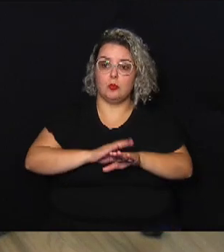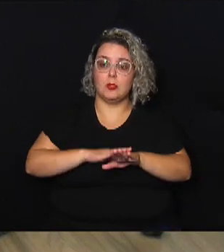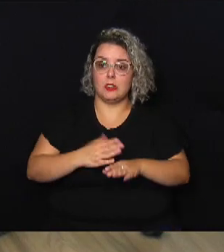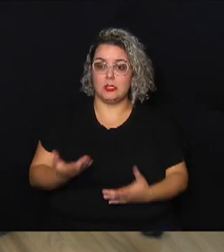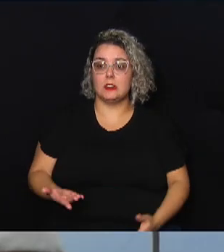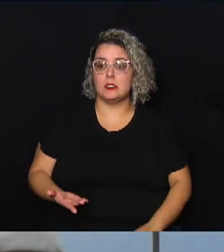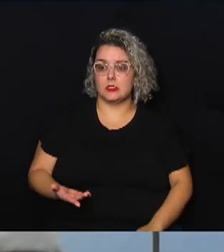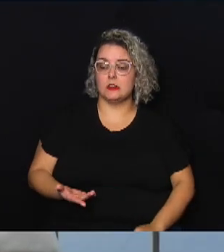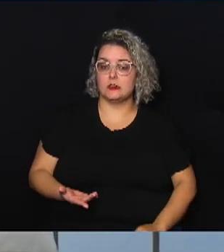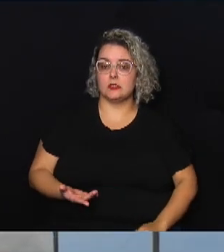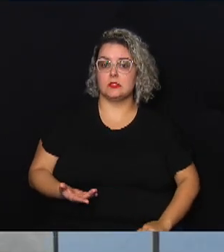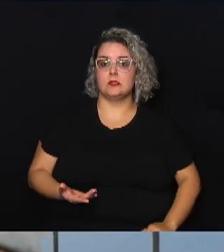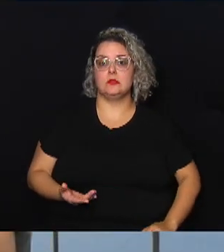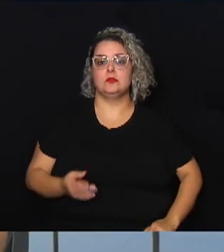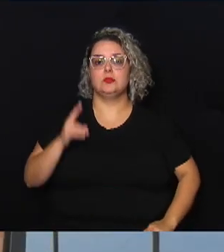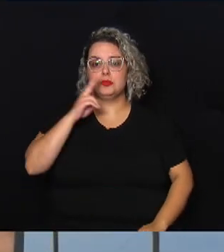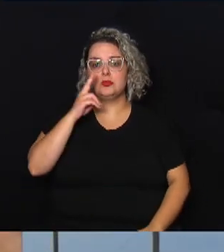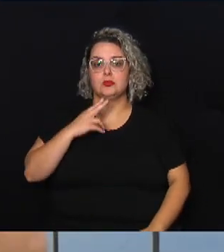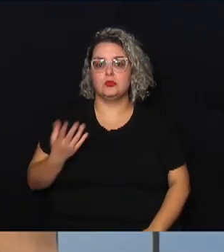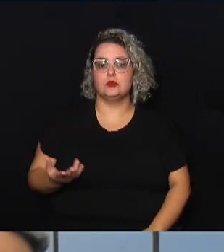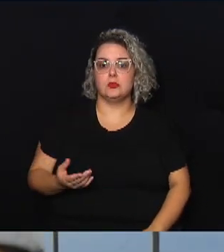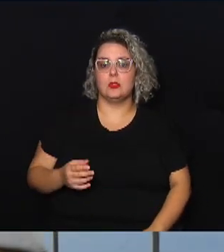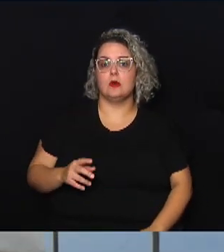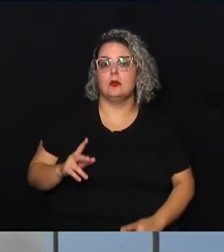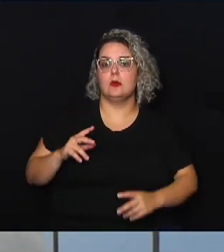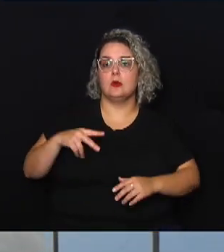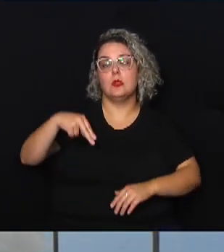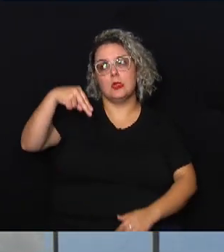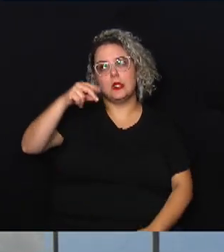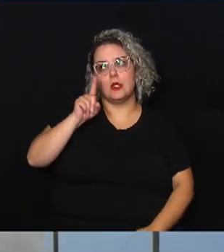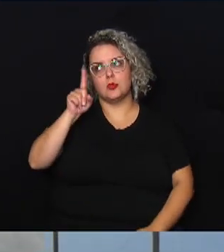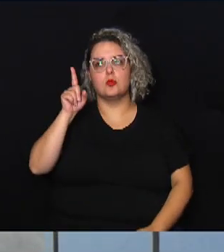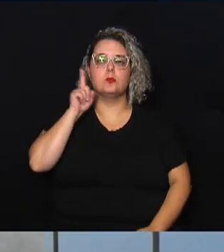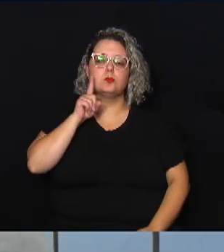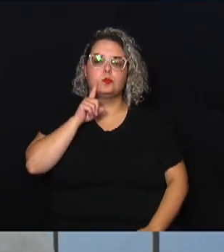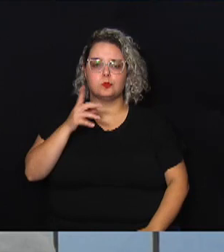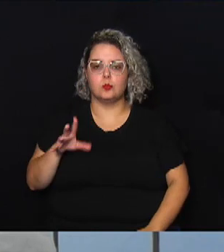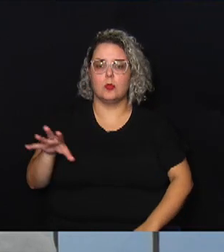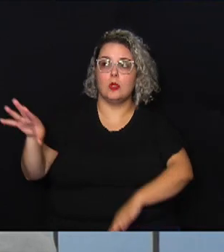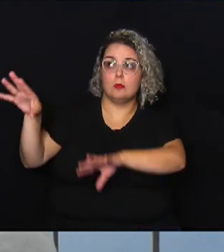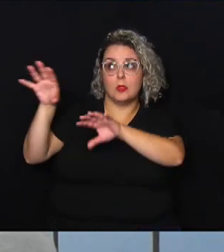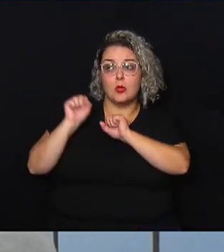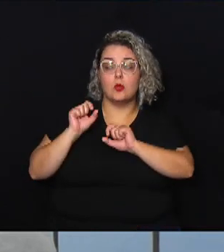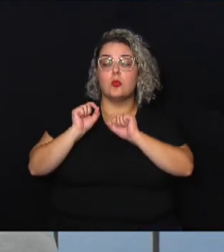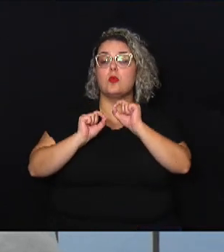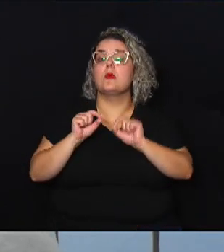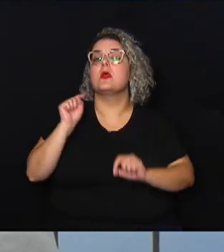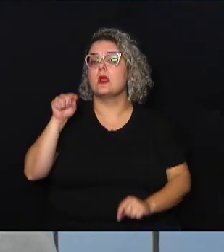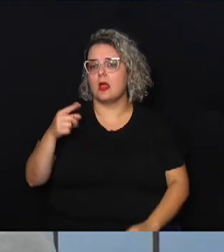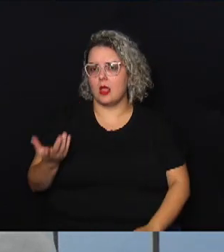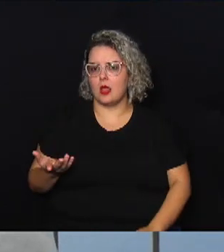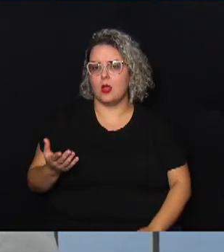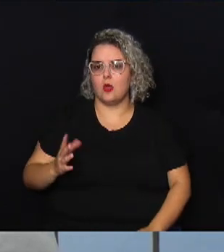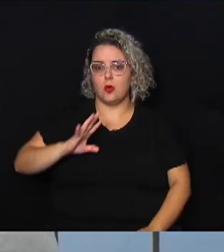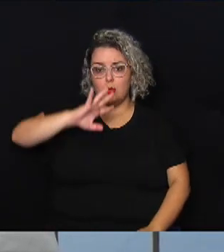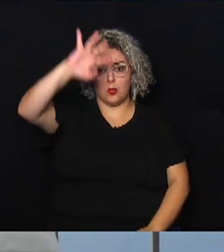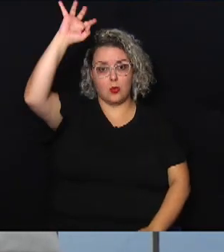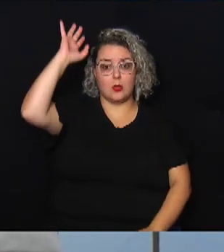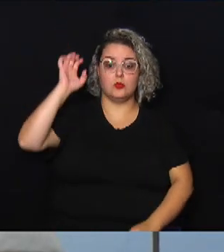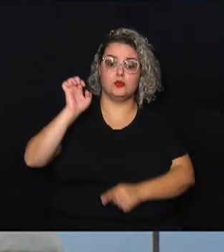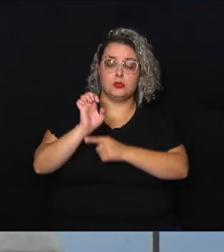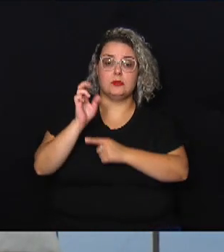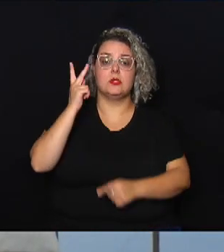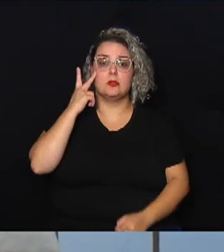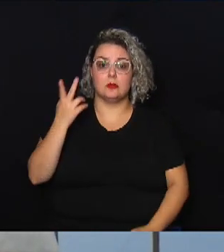norte-americana do ICS o Incident Command System né ele é o que que é o corpo de bombeiros aqui no estado de São Paulo